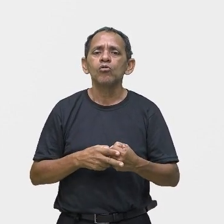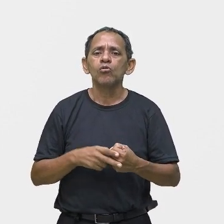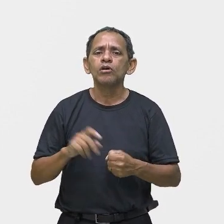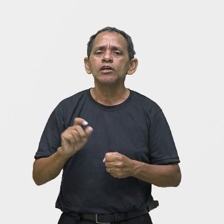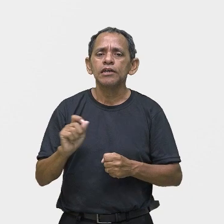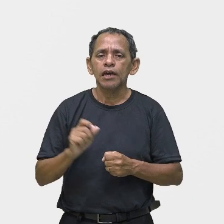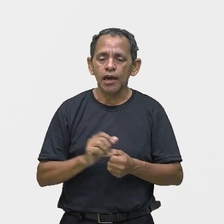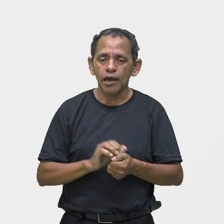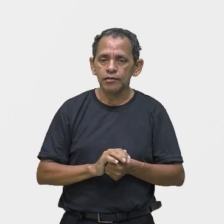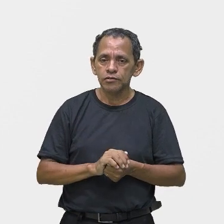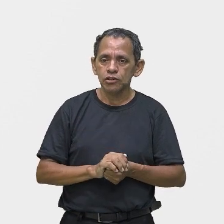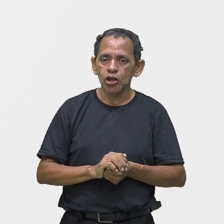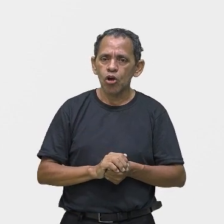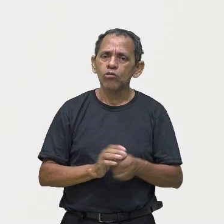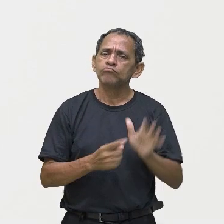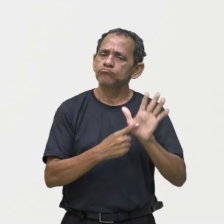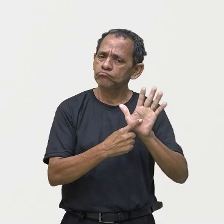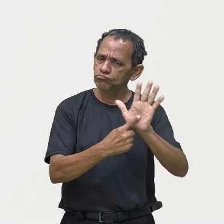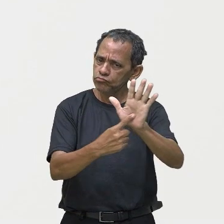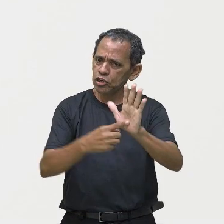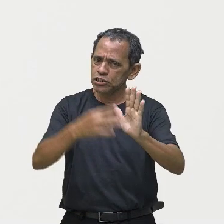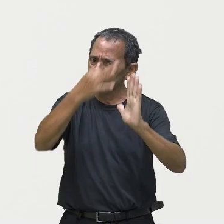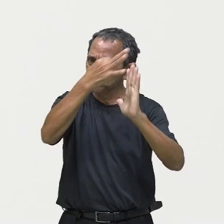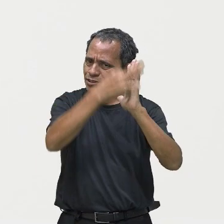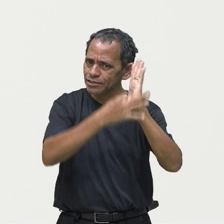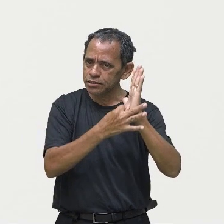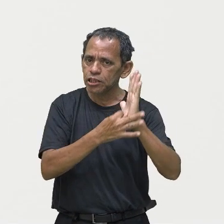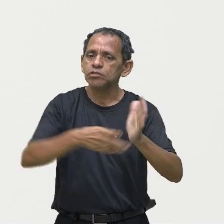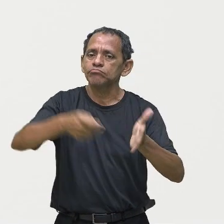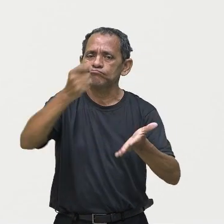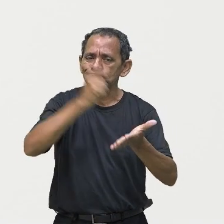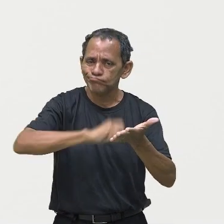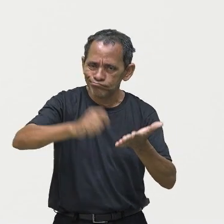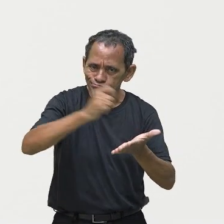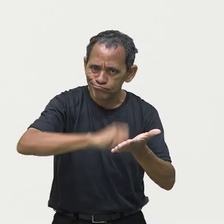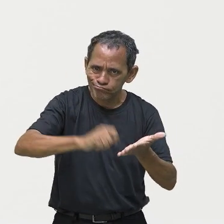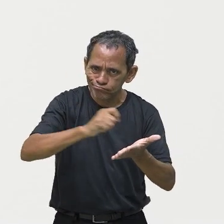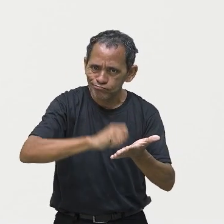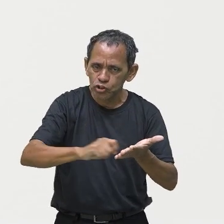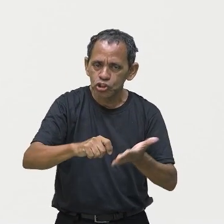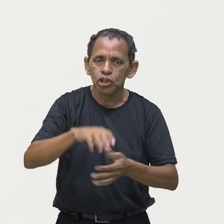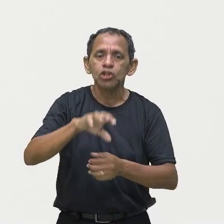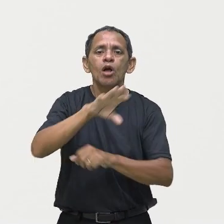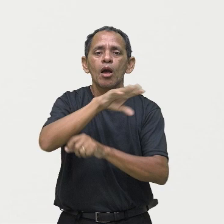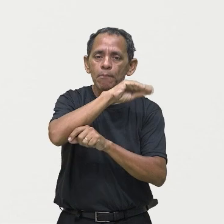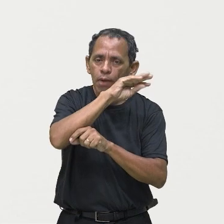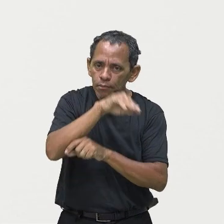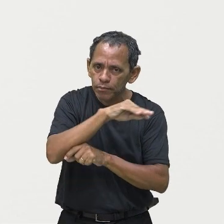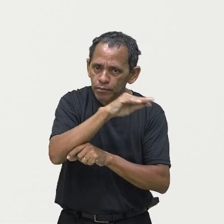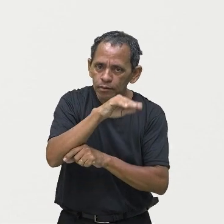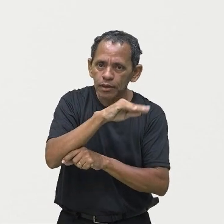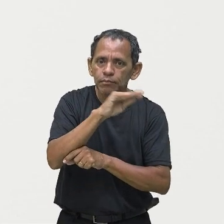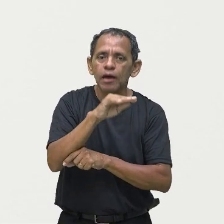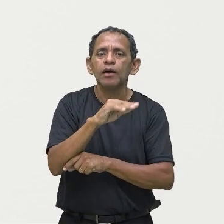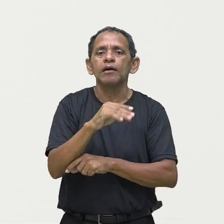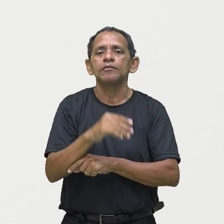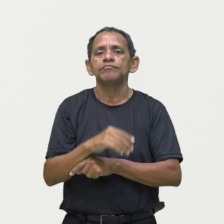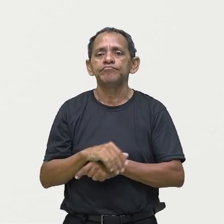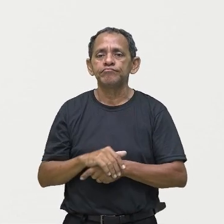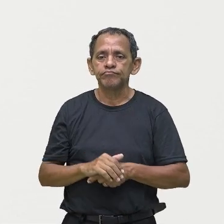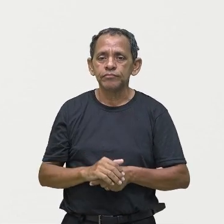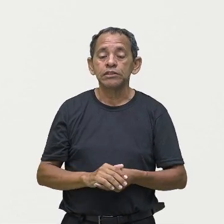se apresenta um texto escrito ou oral. Aqui, a gente está